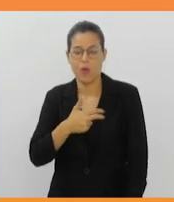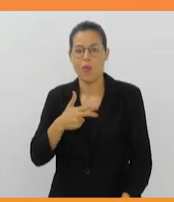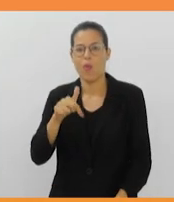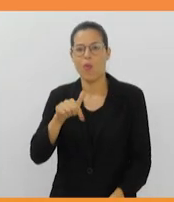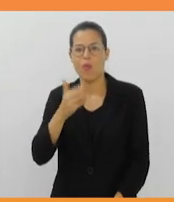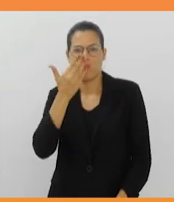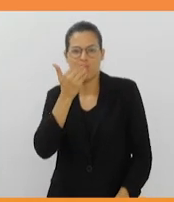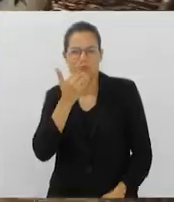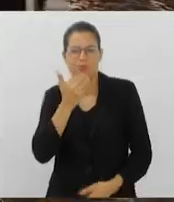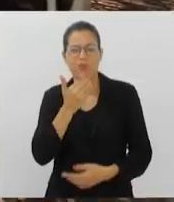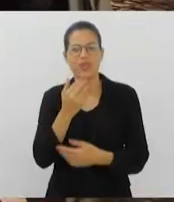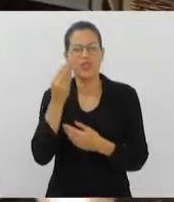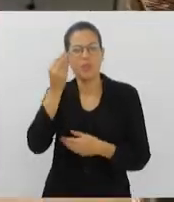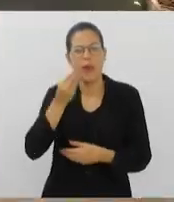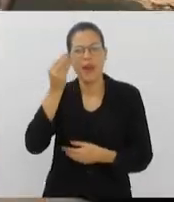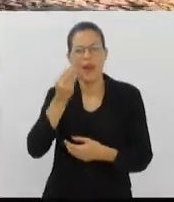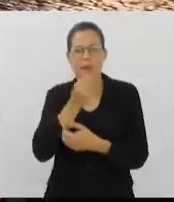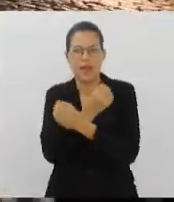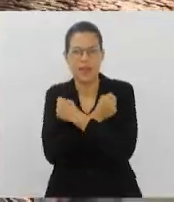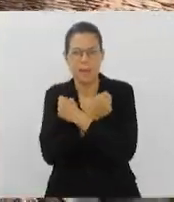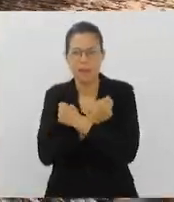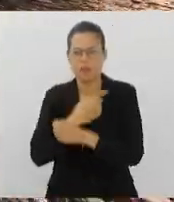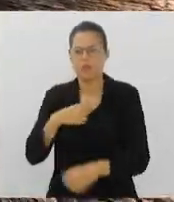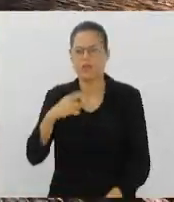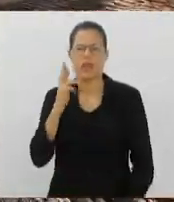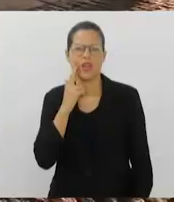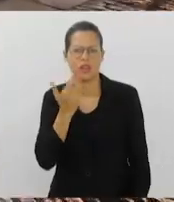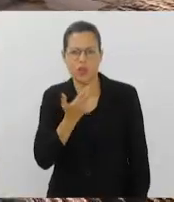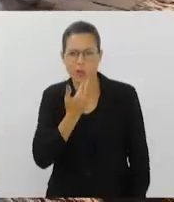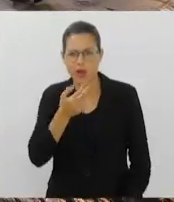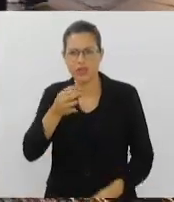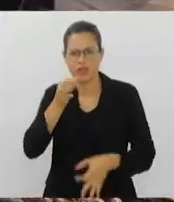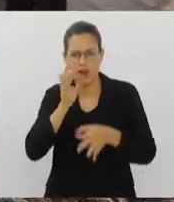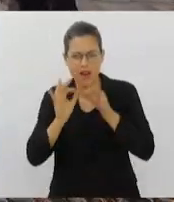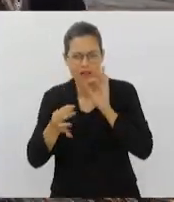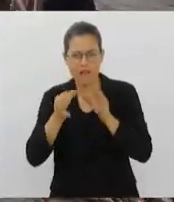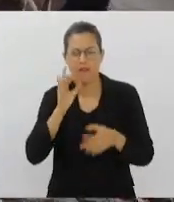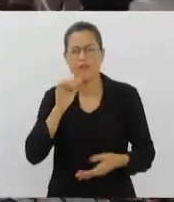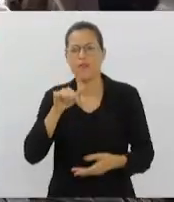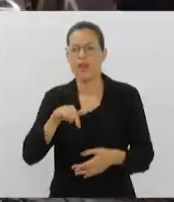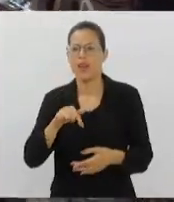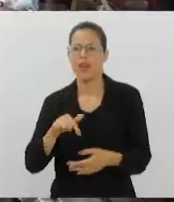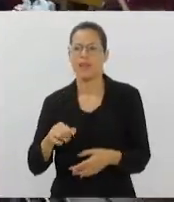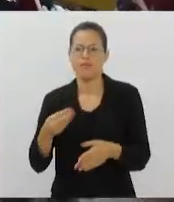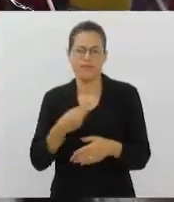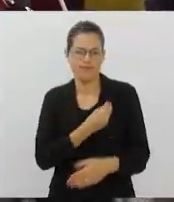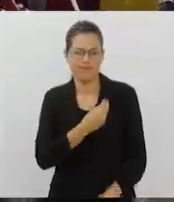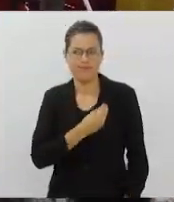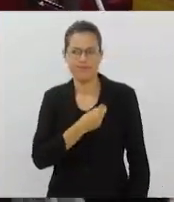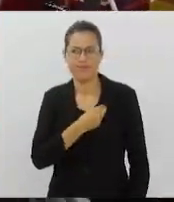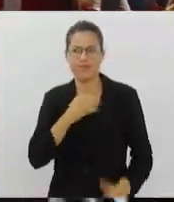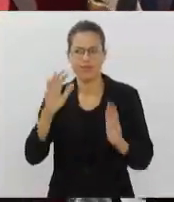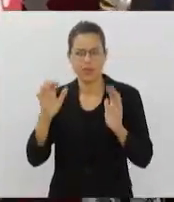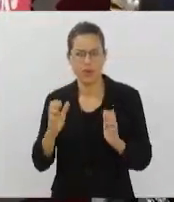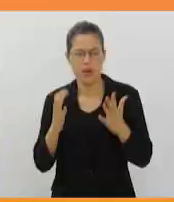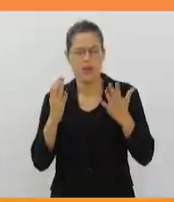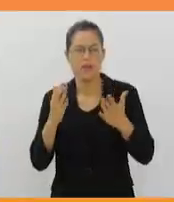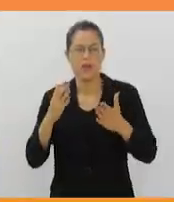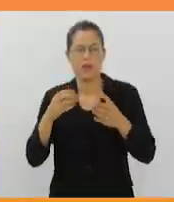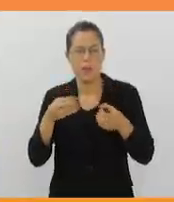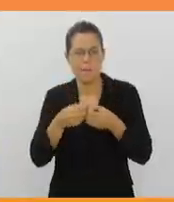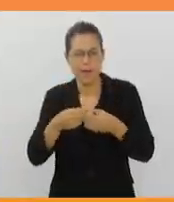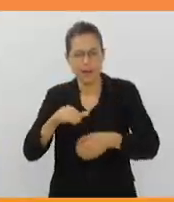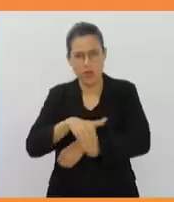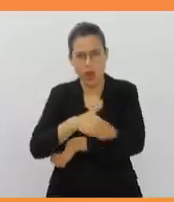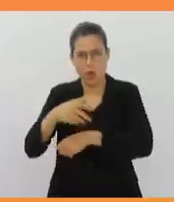150 restaurantes, cafés e sorveterias participando do evento, em estantes localizados próximo à Rua das Pedras. Na